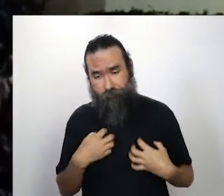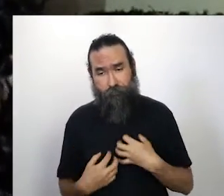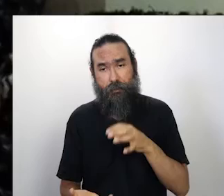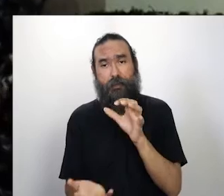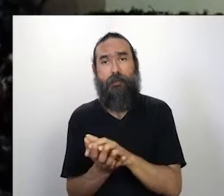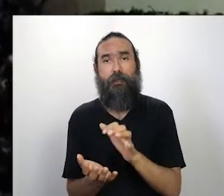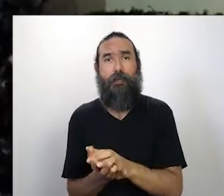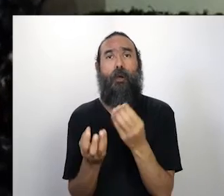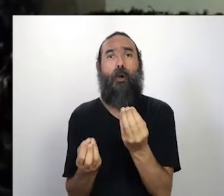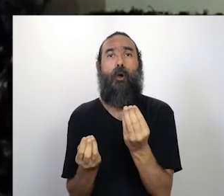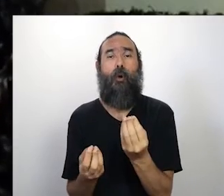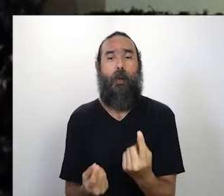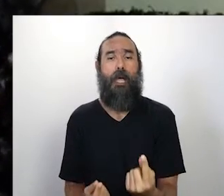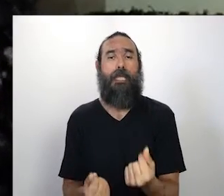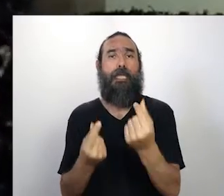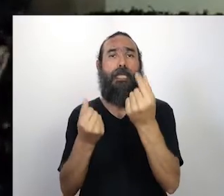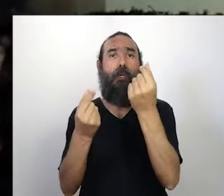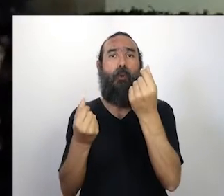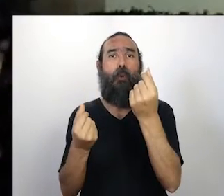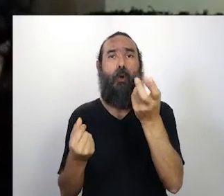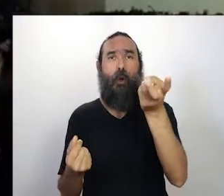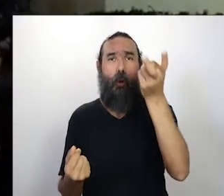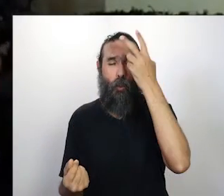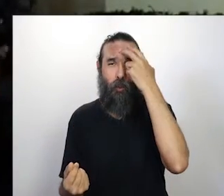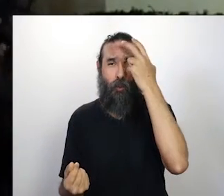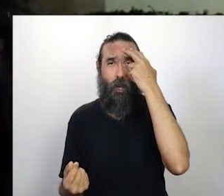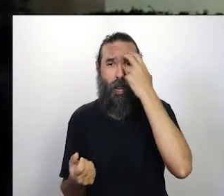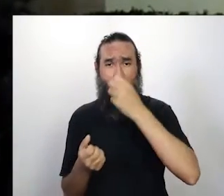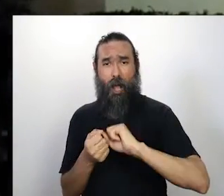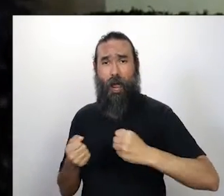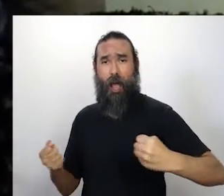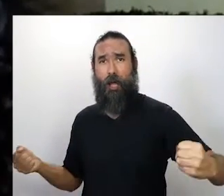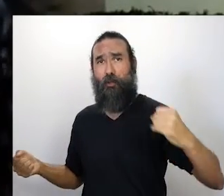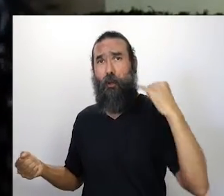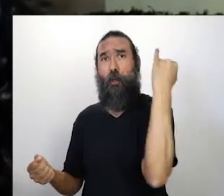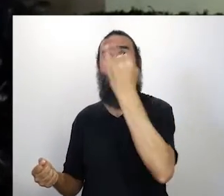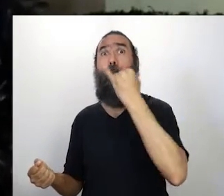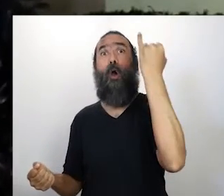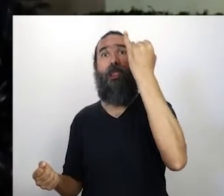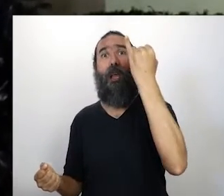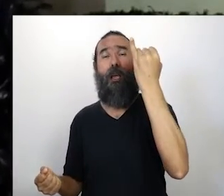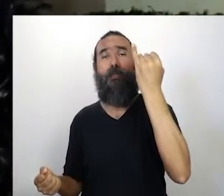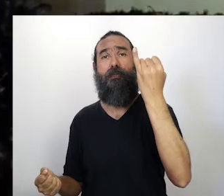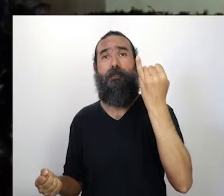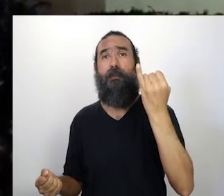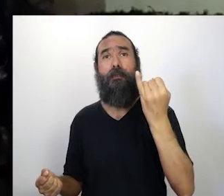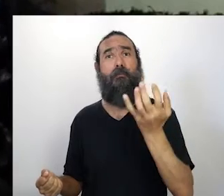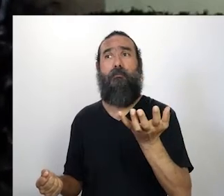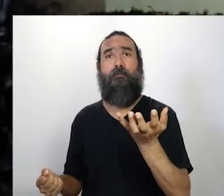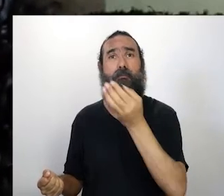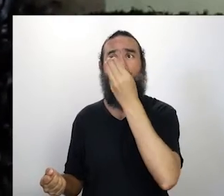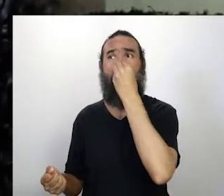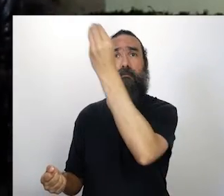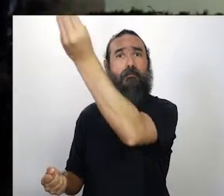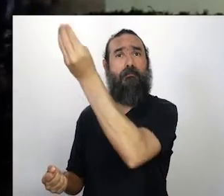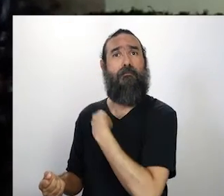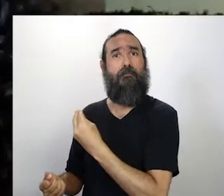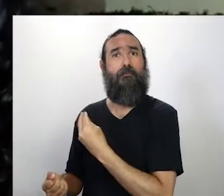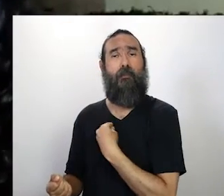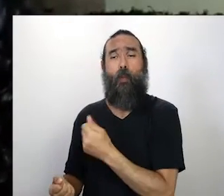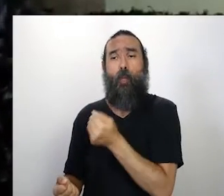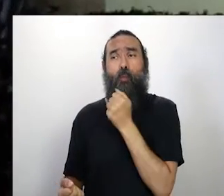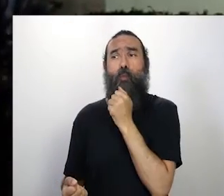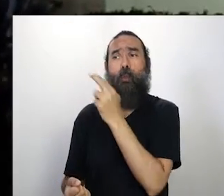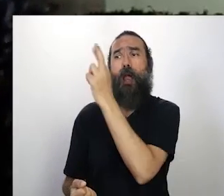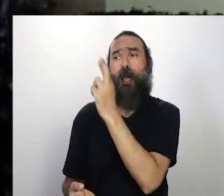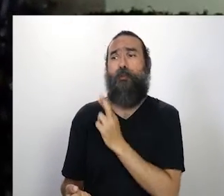rico, com a cena cultural e uma cena musical igual, e a gente não ter tido nem sequer a resposta do